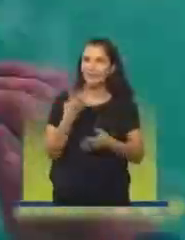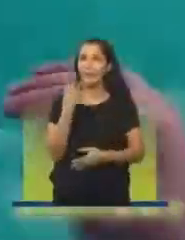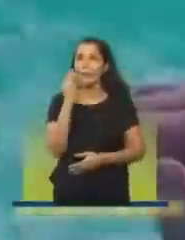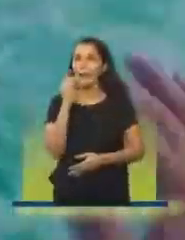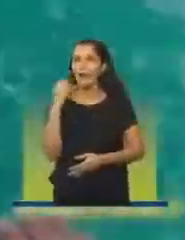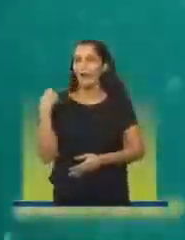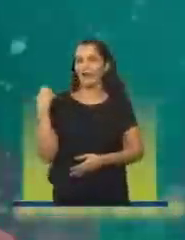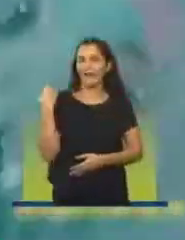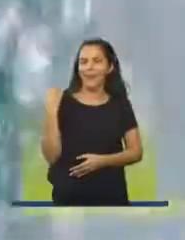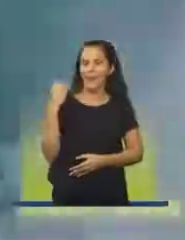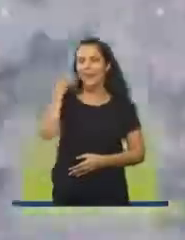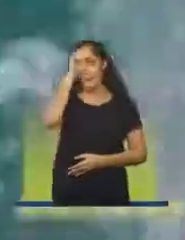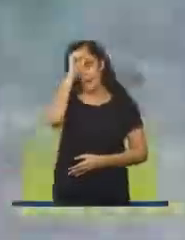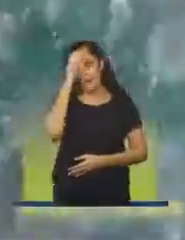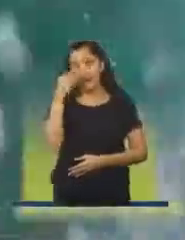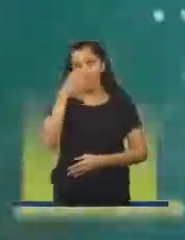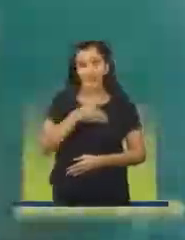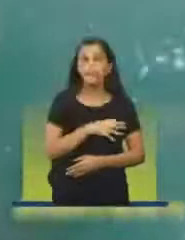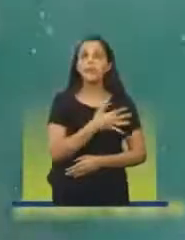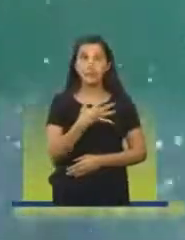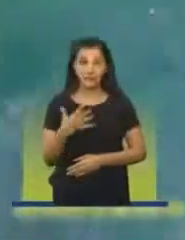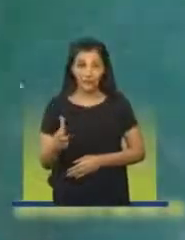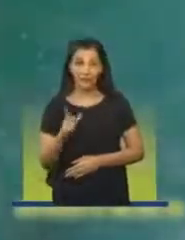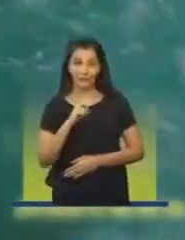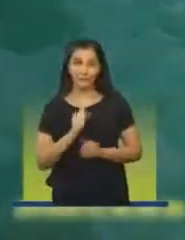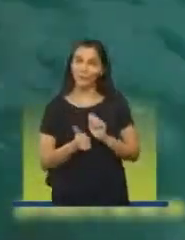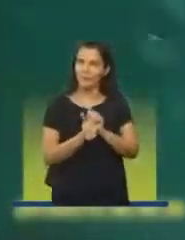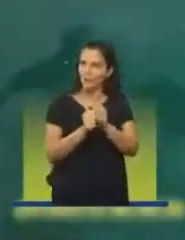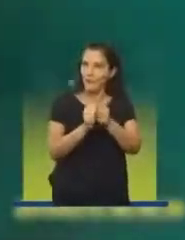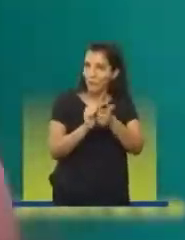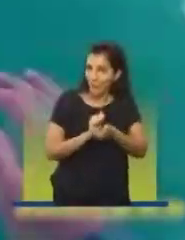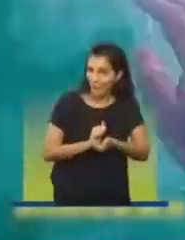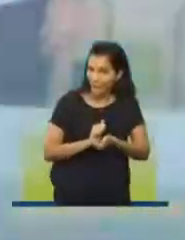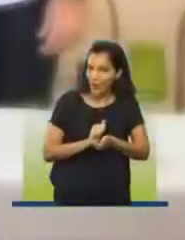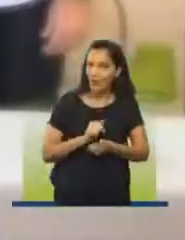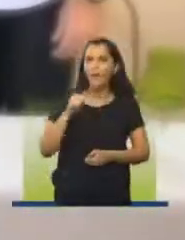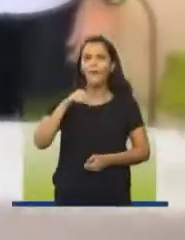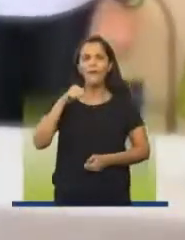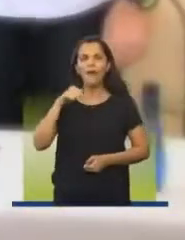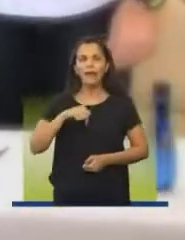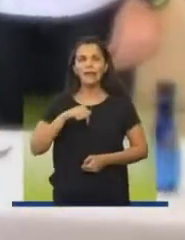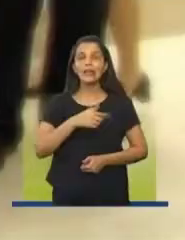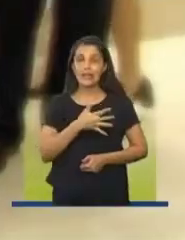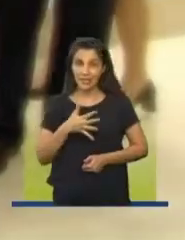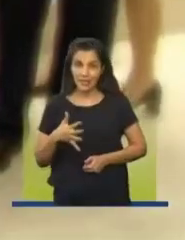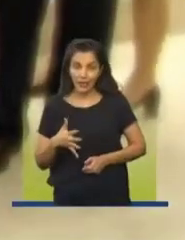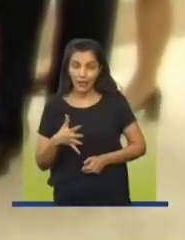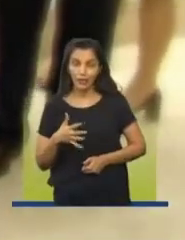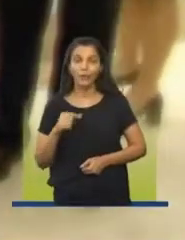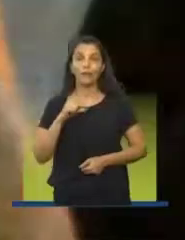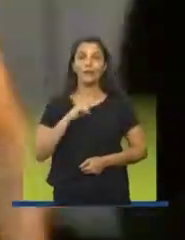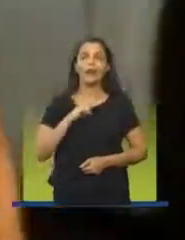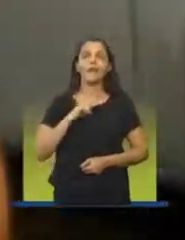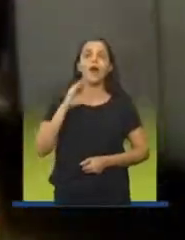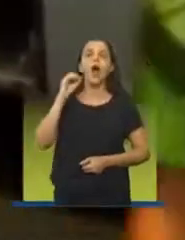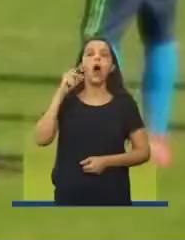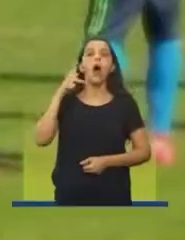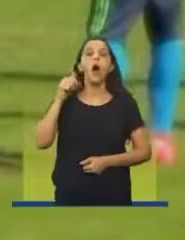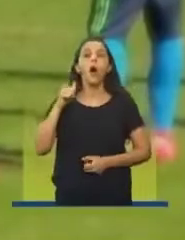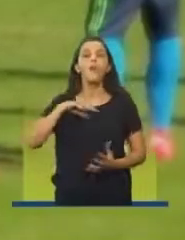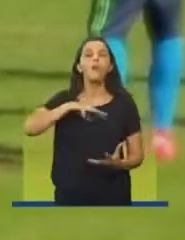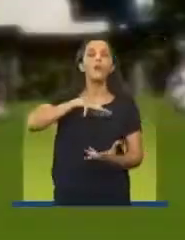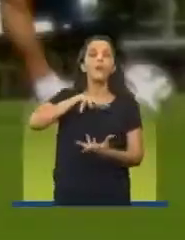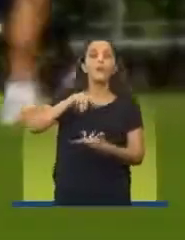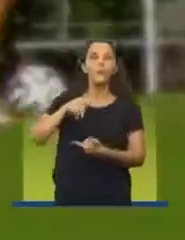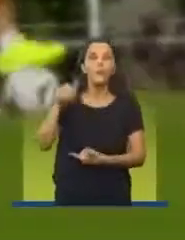para o surf. Santos é uma cidade esportiva. Não é à toa que foi a única cidade sem ser capital que durante a Copa do Mundo do